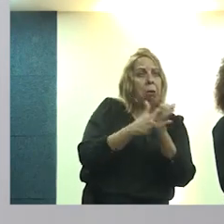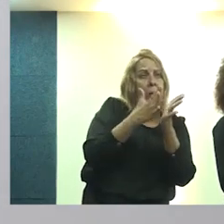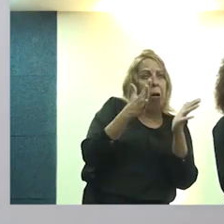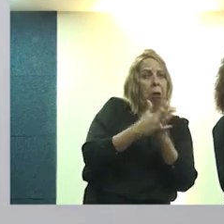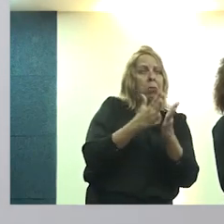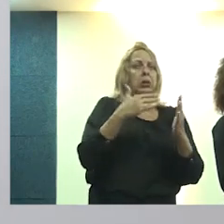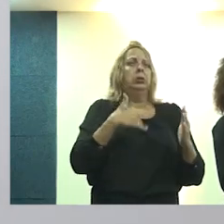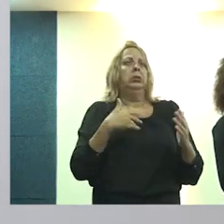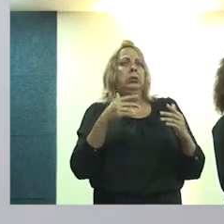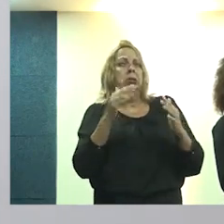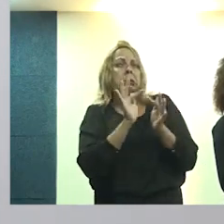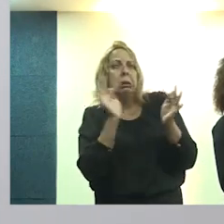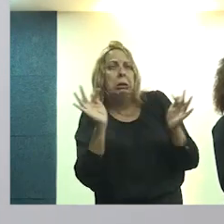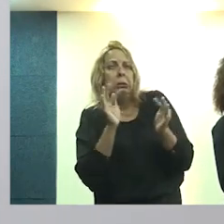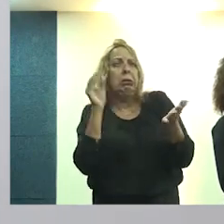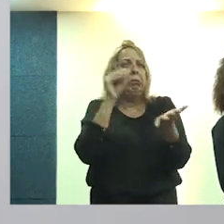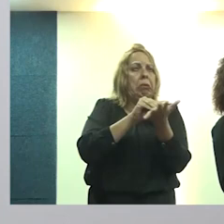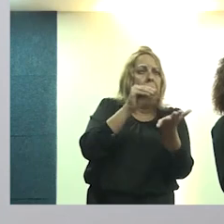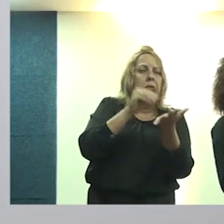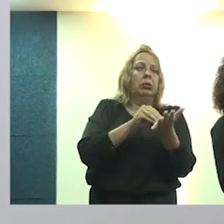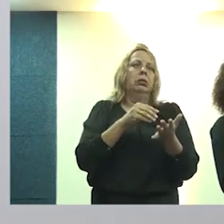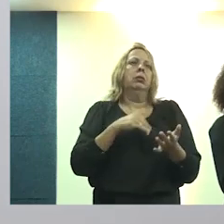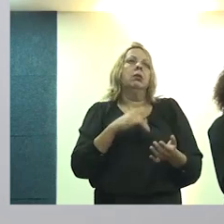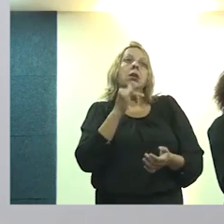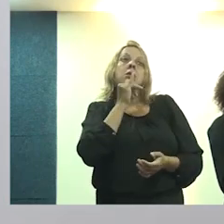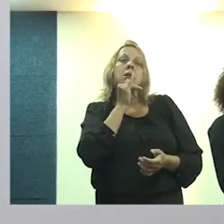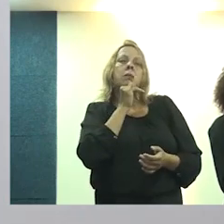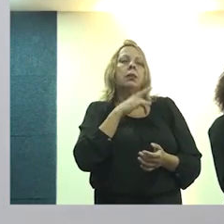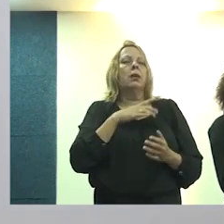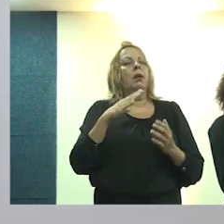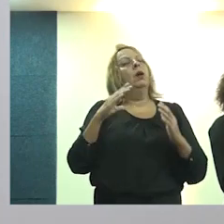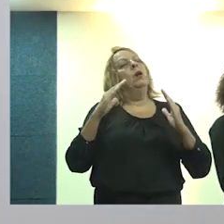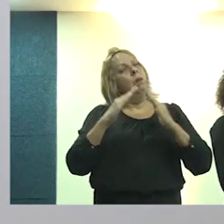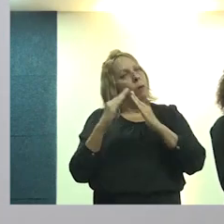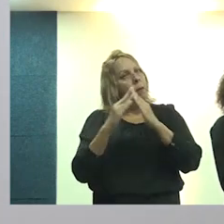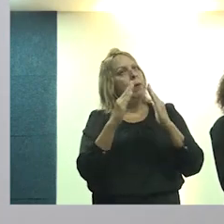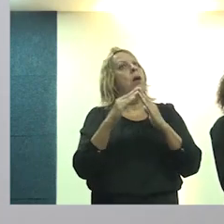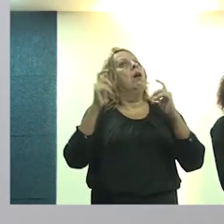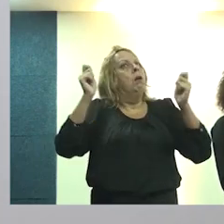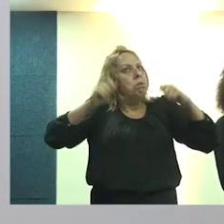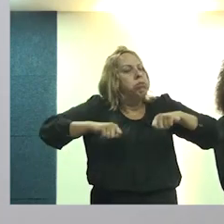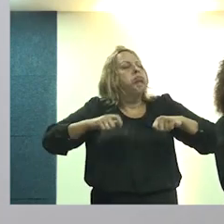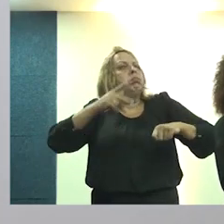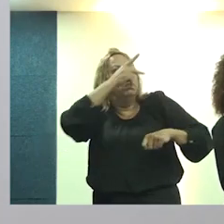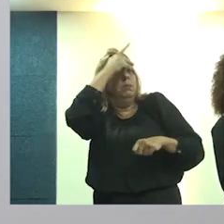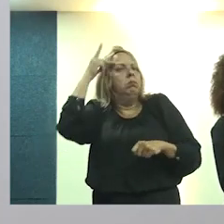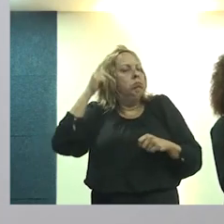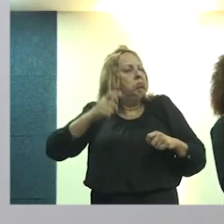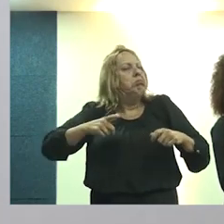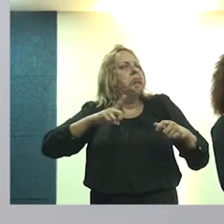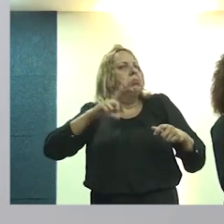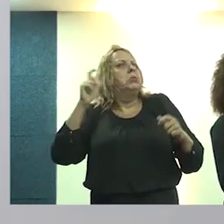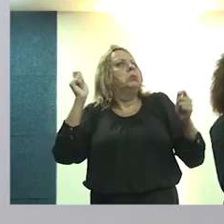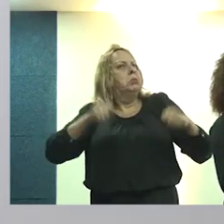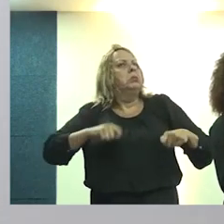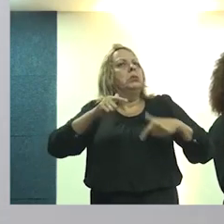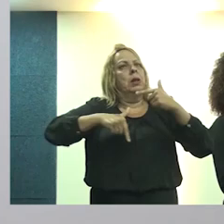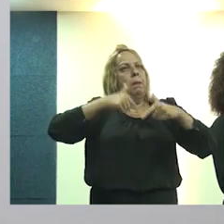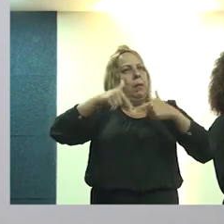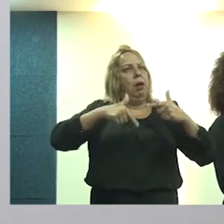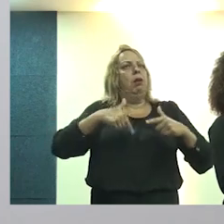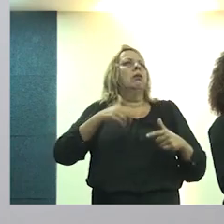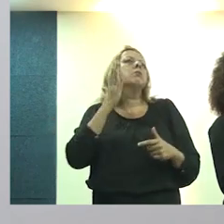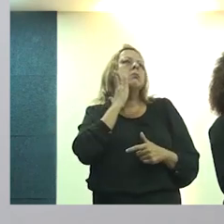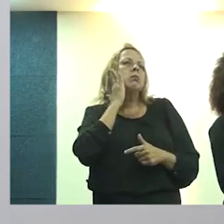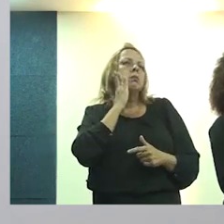de carência, como um lugar de vulnerabilidade, mas, como ele sempre tem dito, periferia também é lugar de muita potência. A periferia é um lugar e quem trabalha com